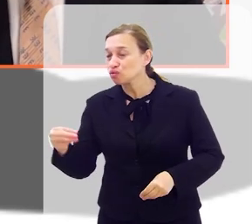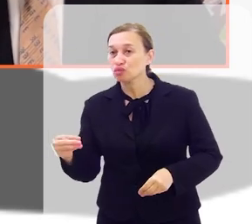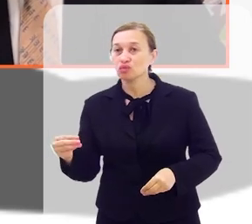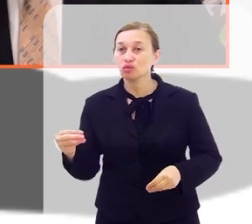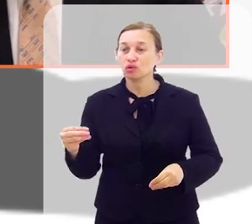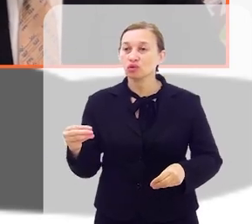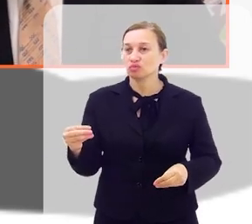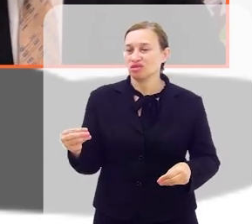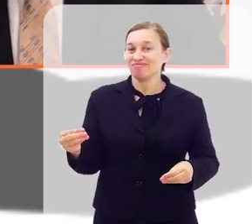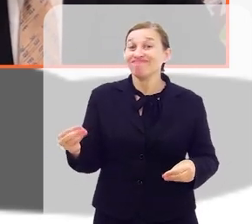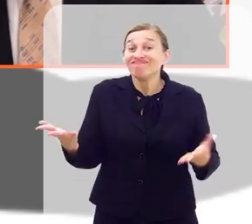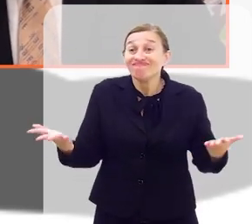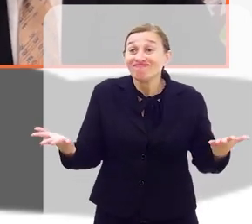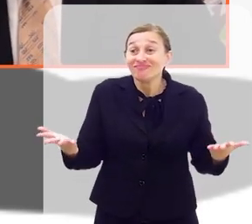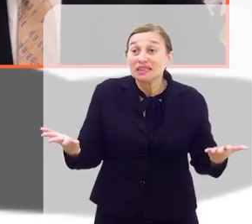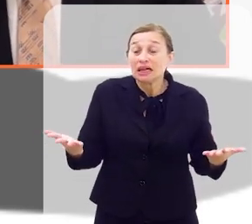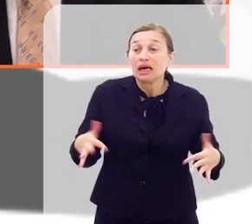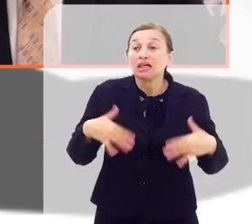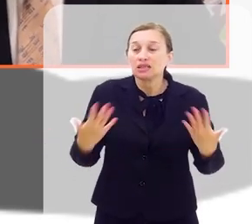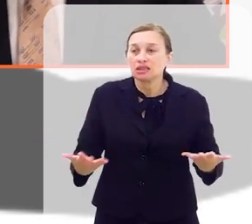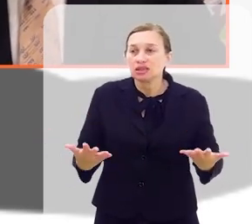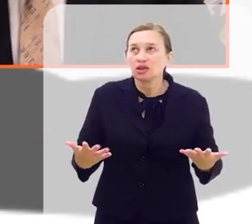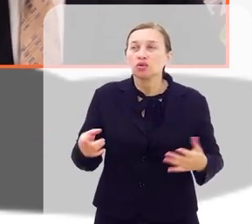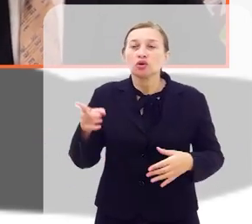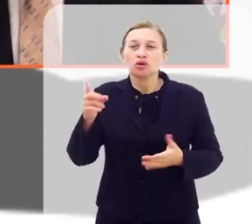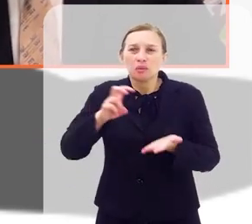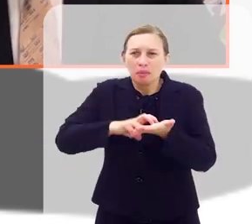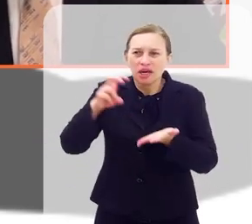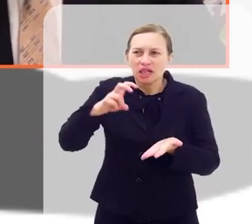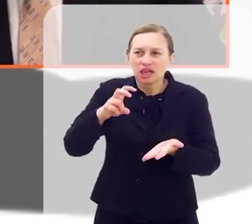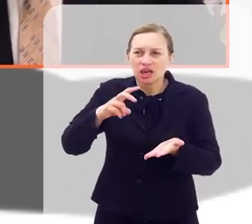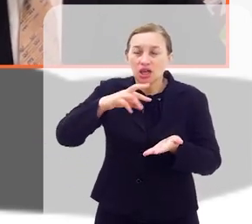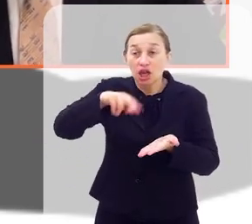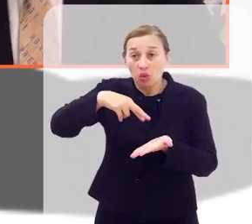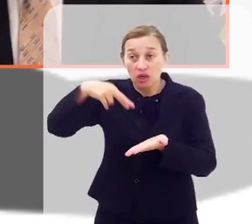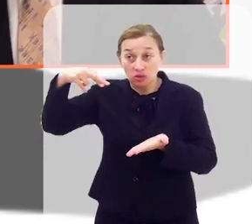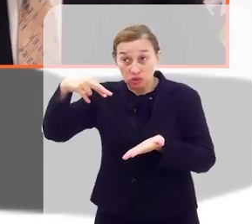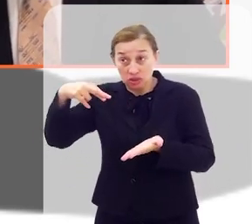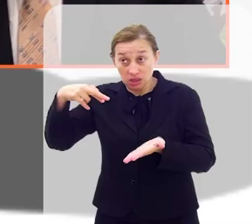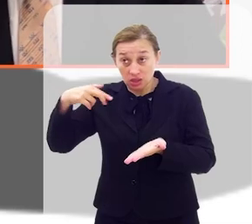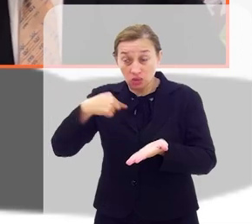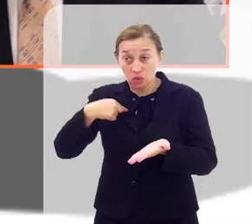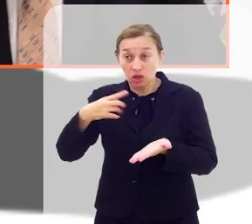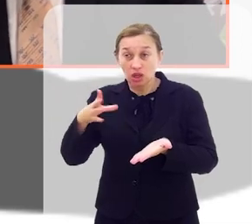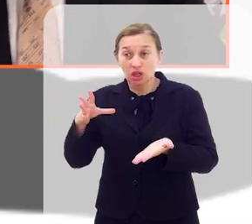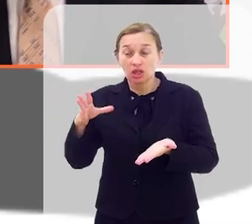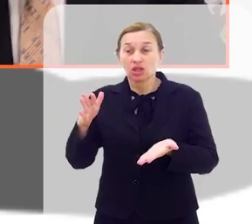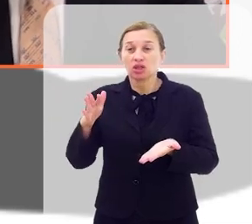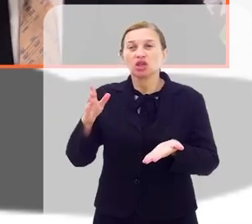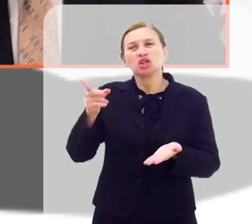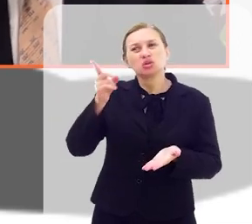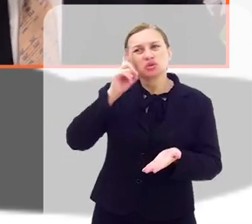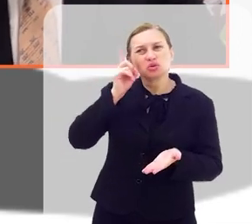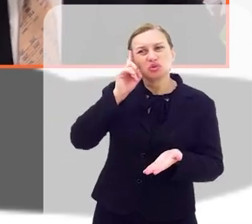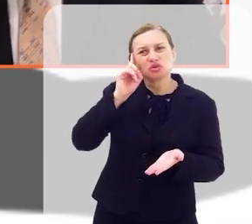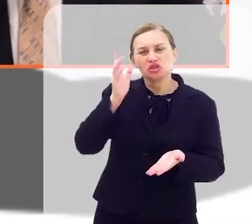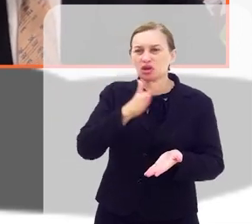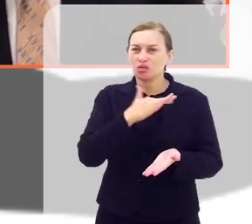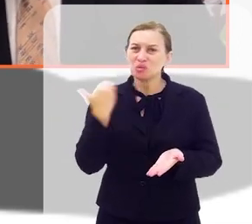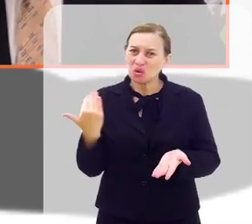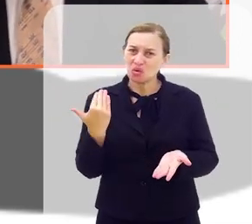Então, eu ressuscito toda manhã e eu me enterro todos os dias.